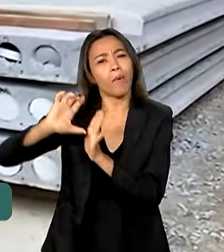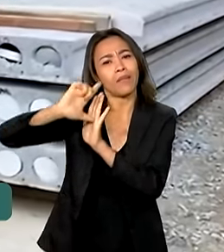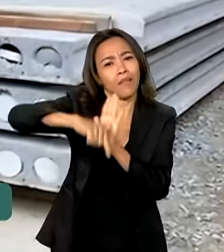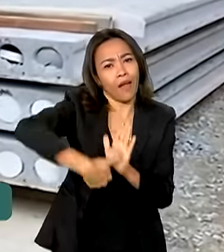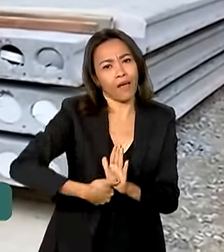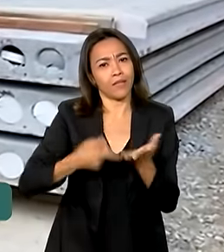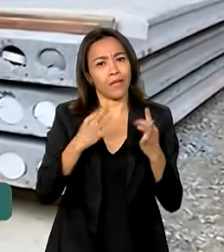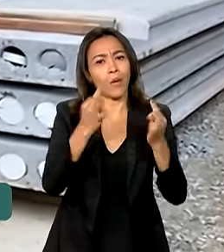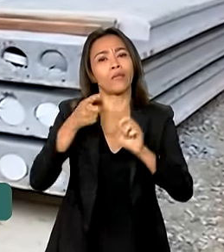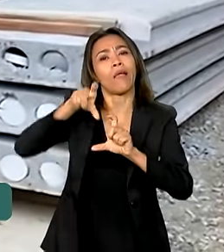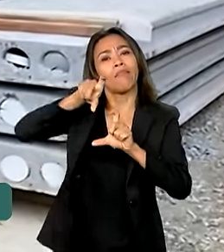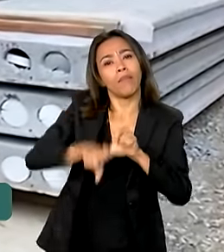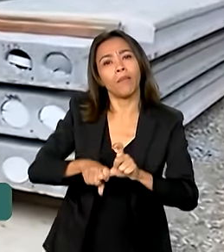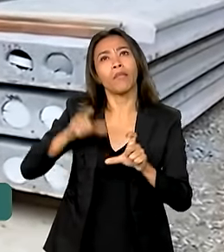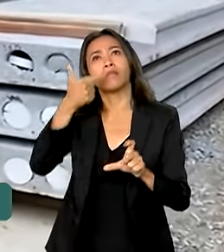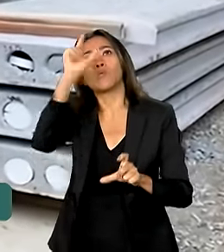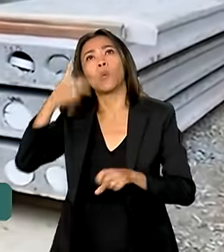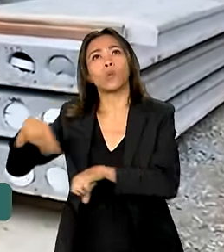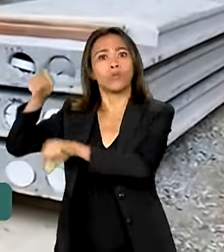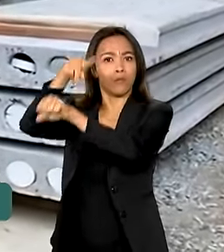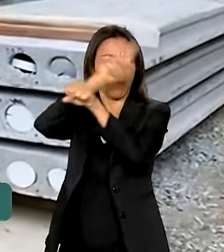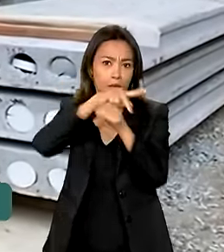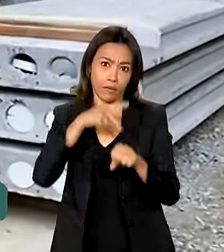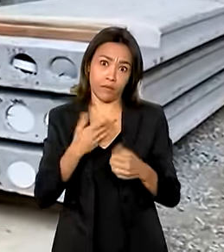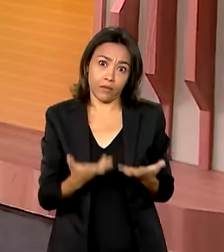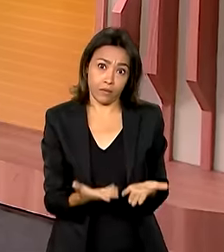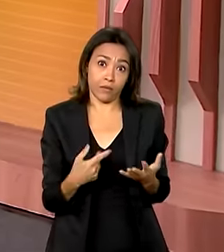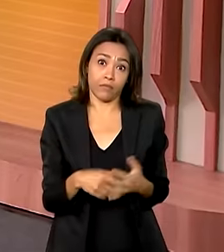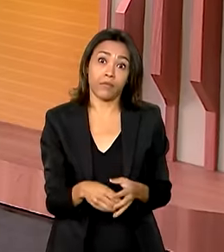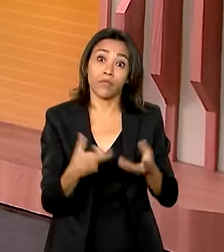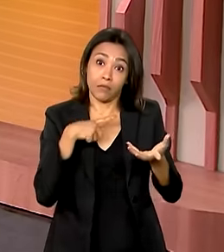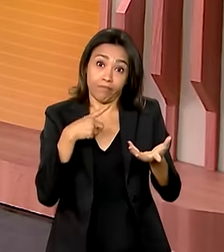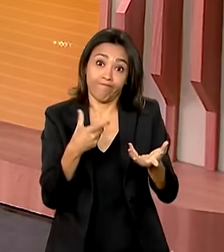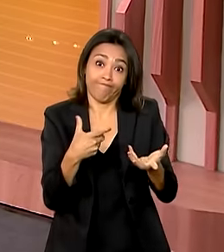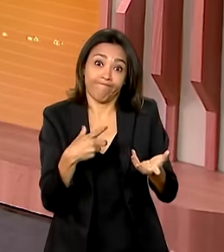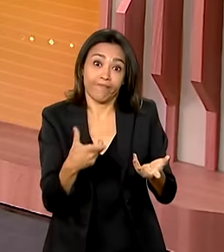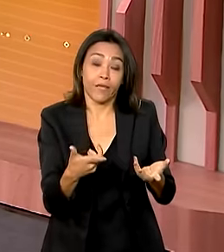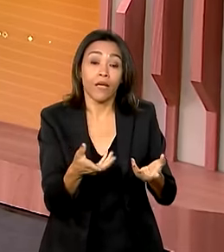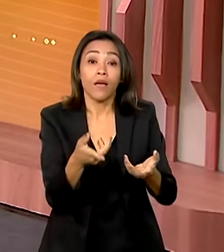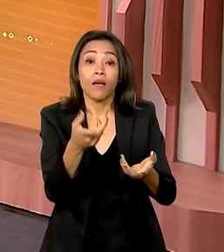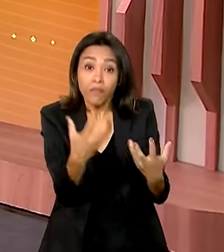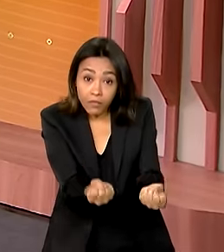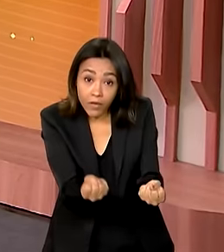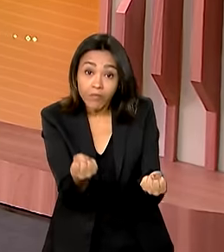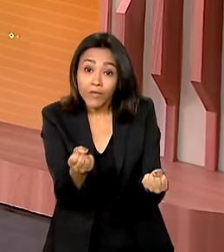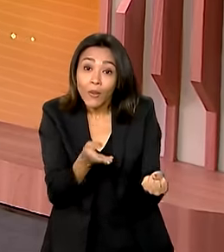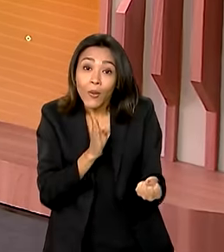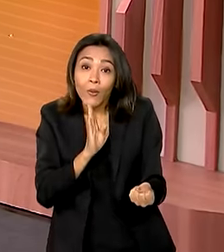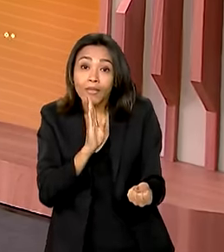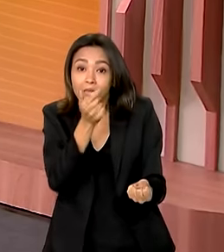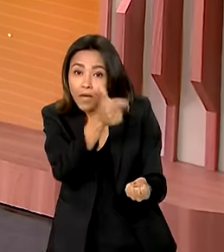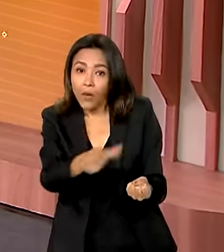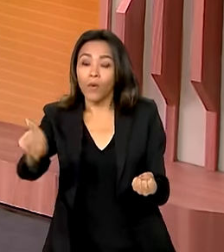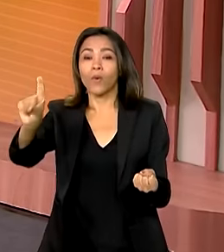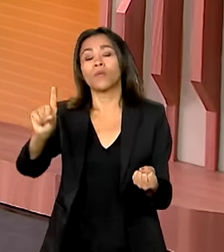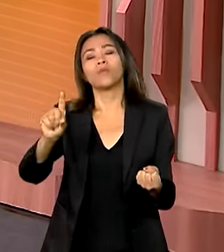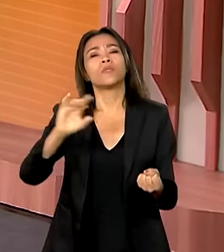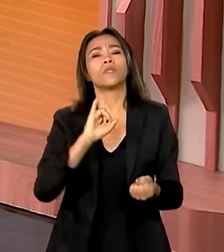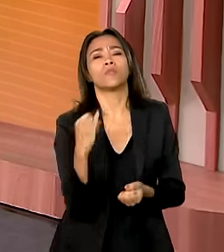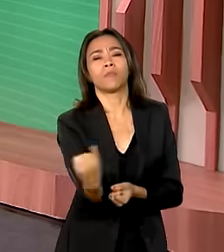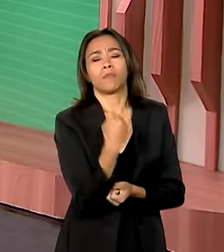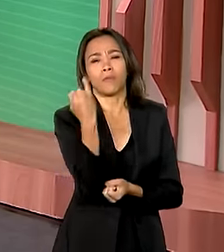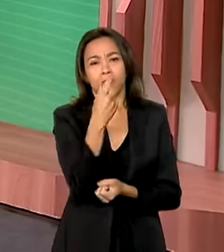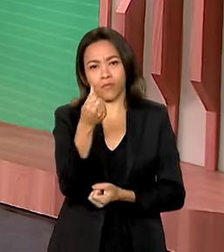dependência que chega a 20 bilhões de reais de déficit na banança comercial. Então, vamos aproveitar e conhecer outros importantes